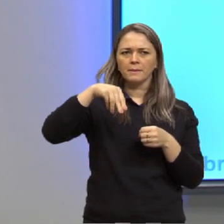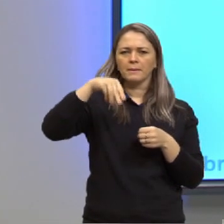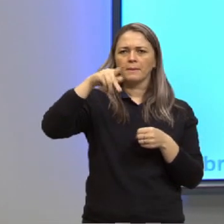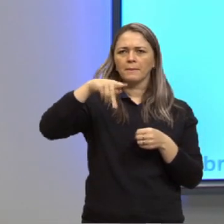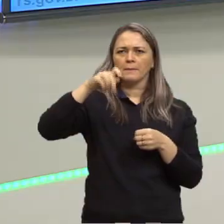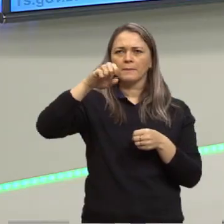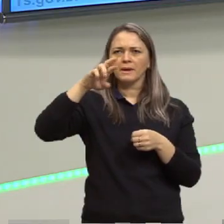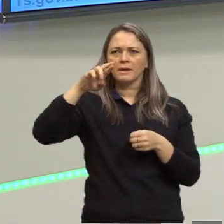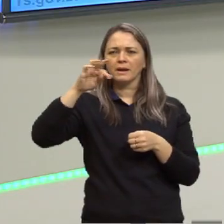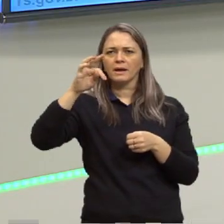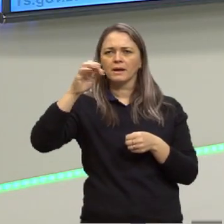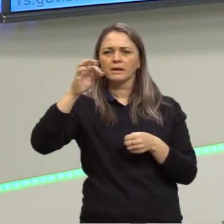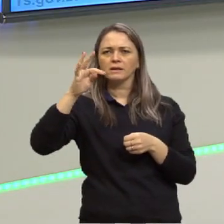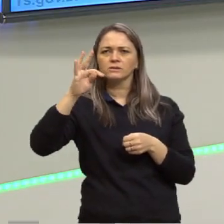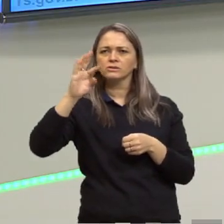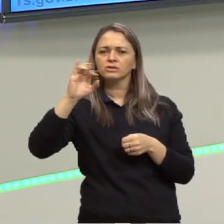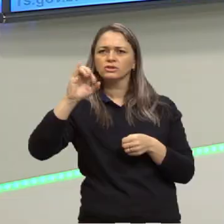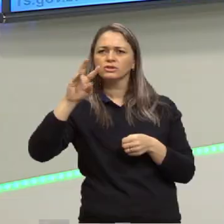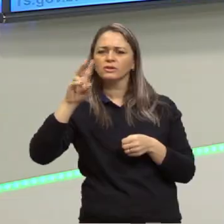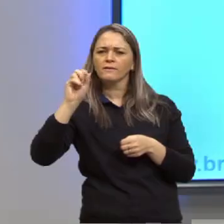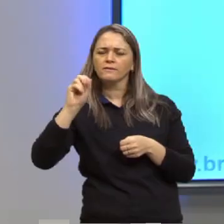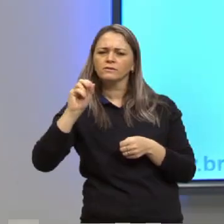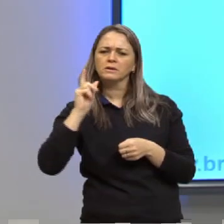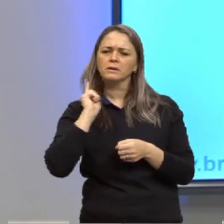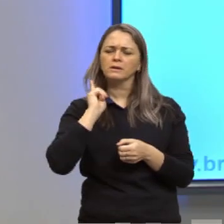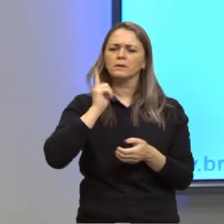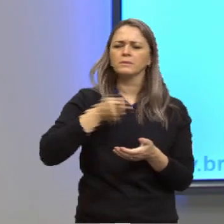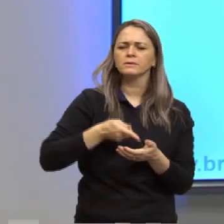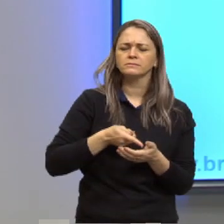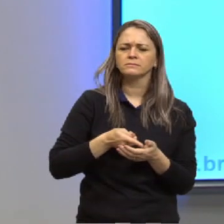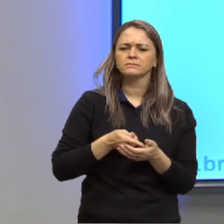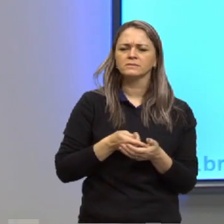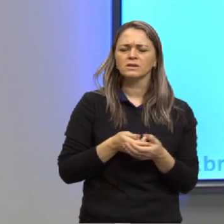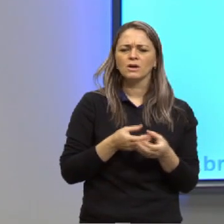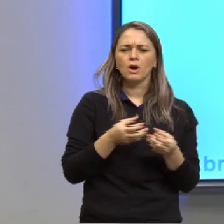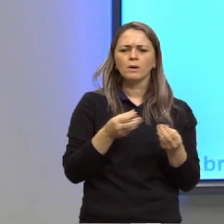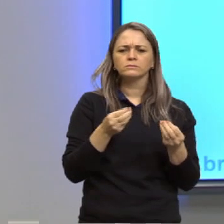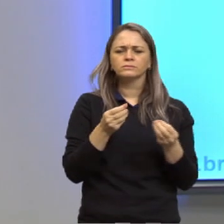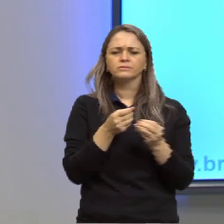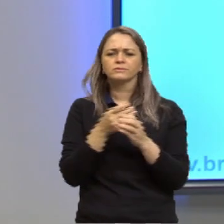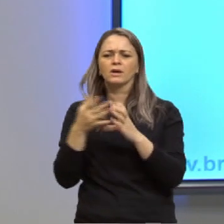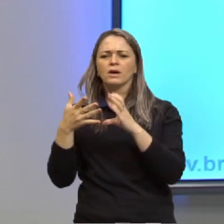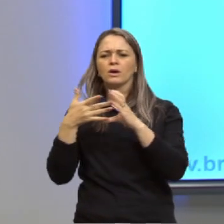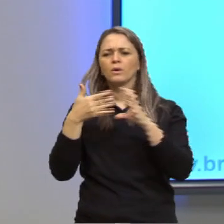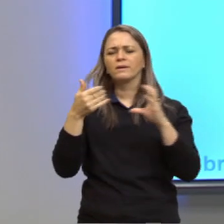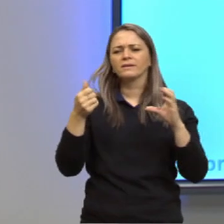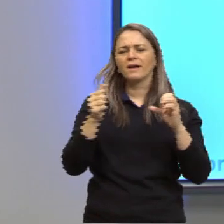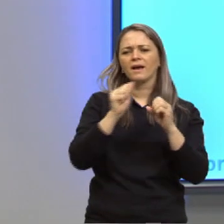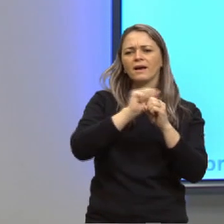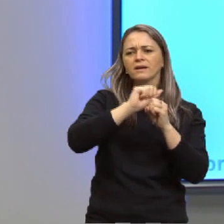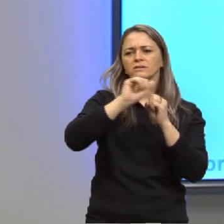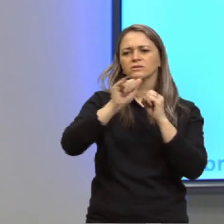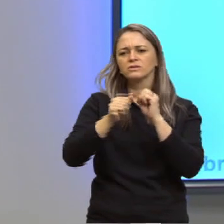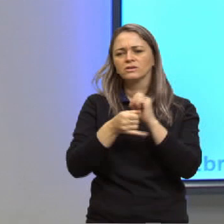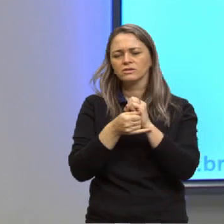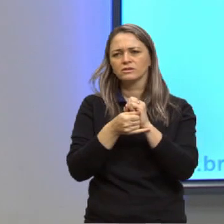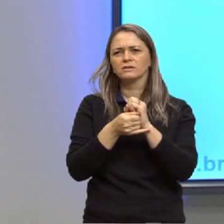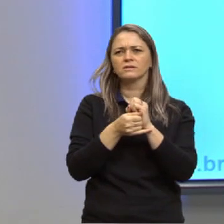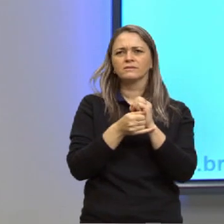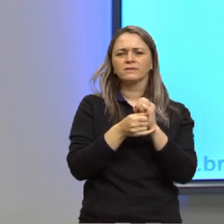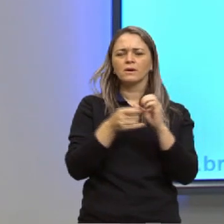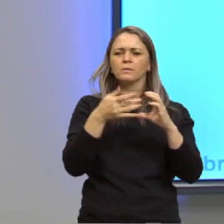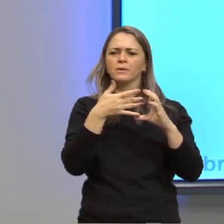Depois, uma riqueza de adjetivos que modificam os substantivos revelando qualidades dos